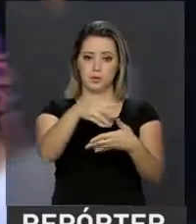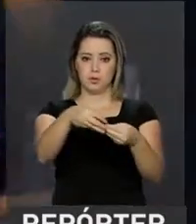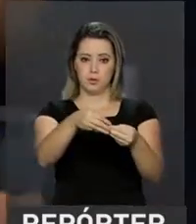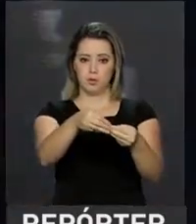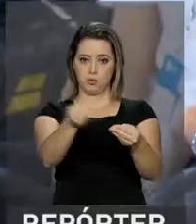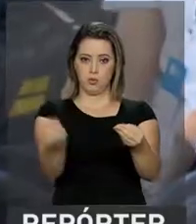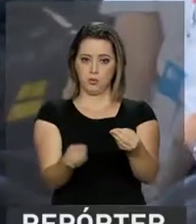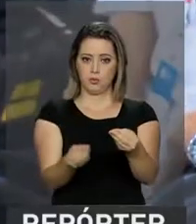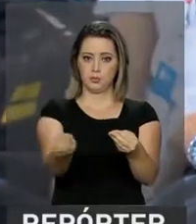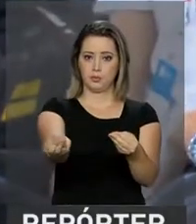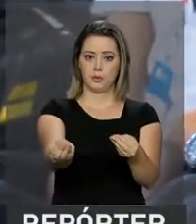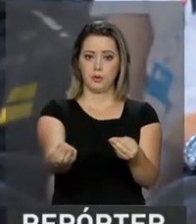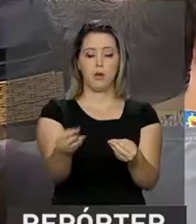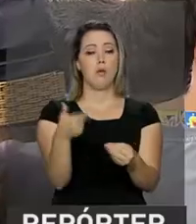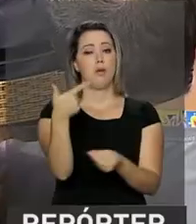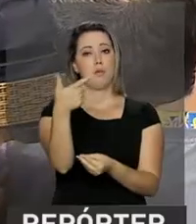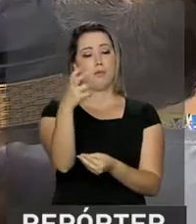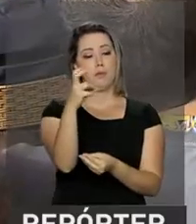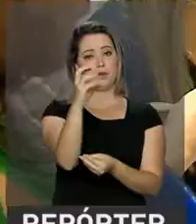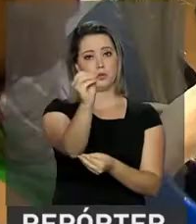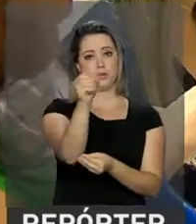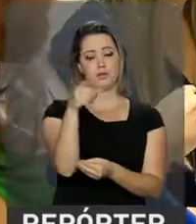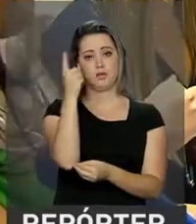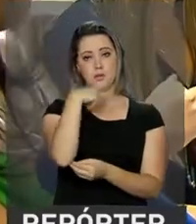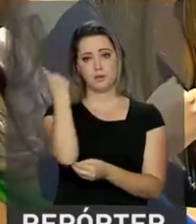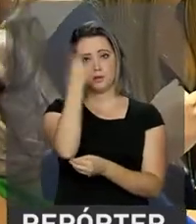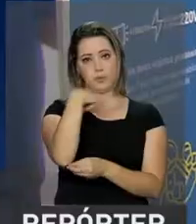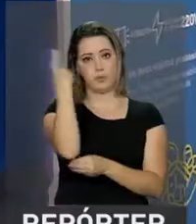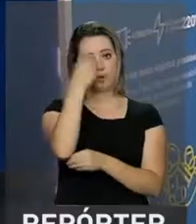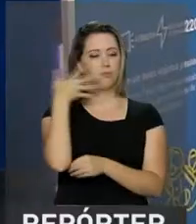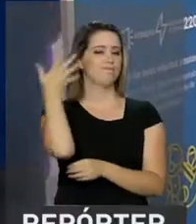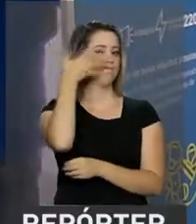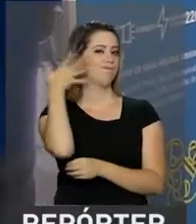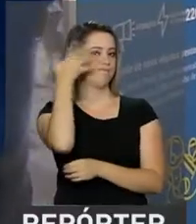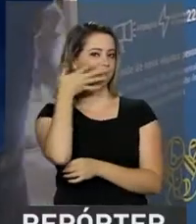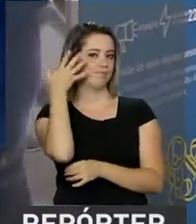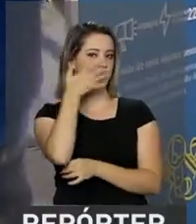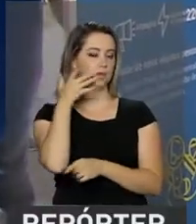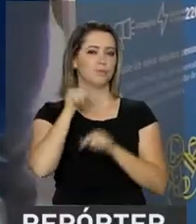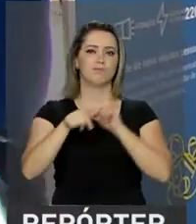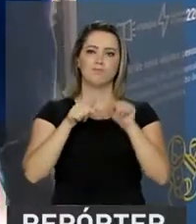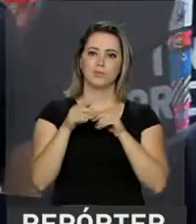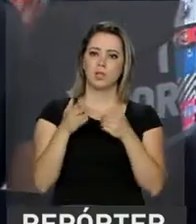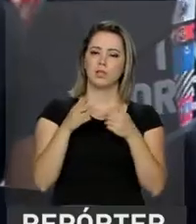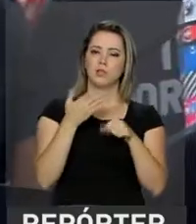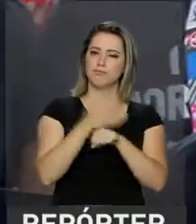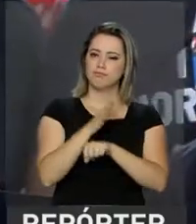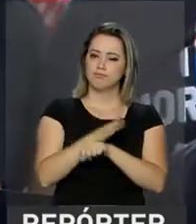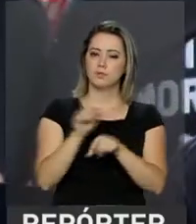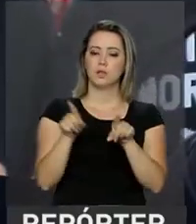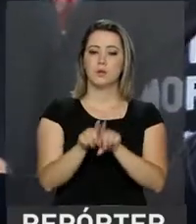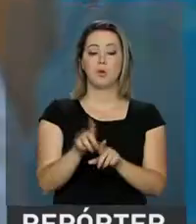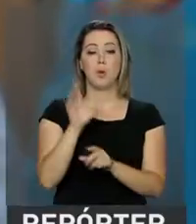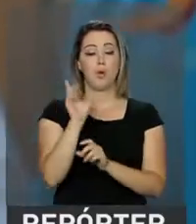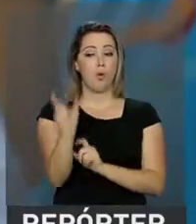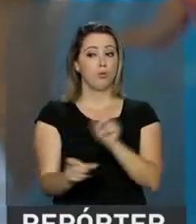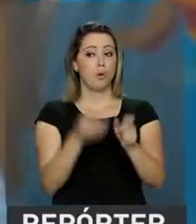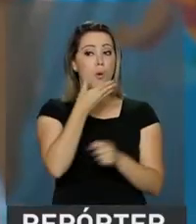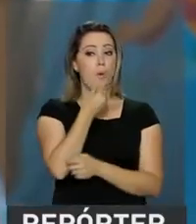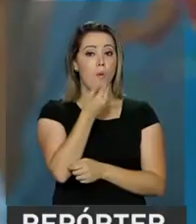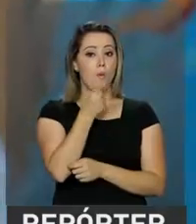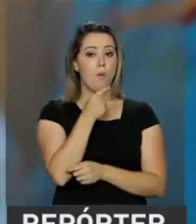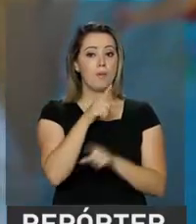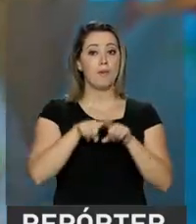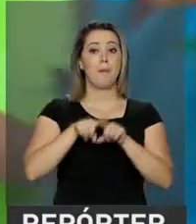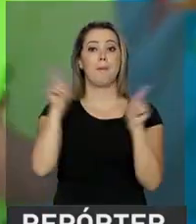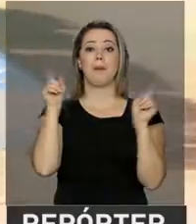horas de atividades entre palestras e oficinas. Apesar da maioria do público ainda ser masculino, as mulheres